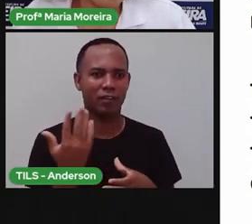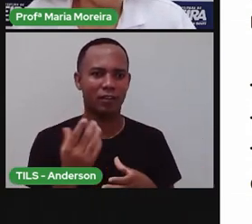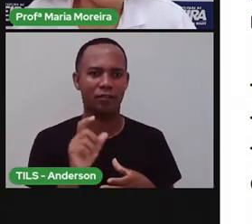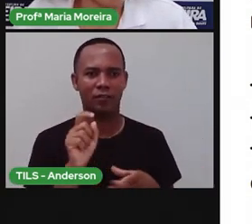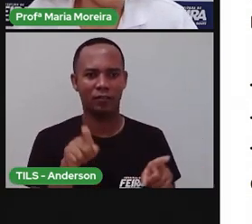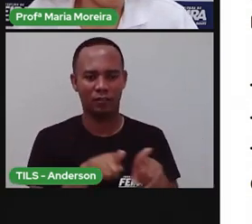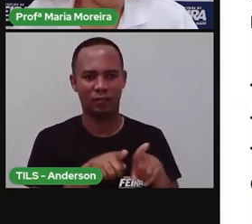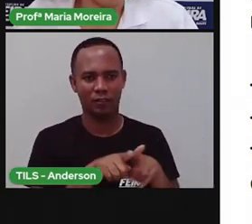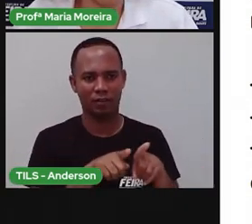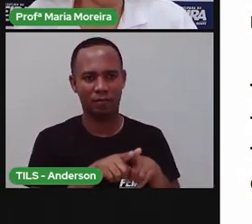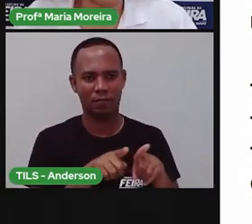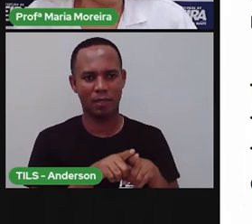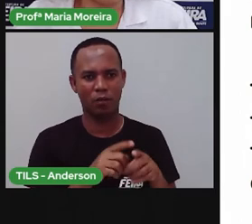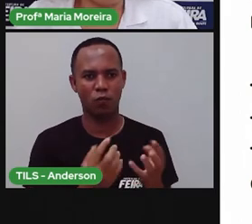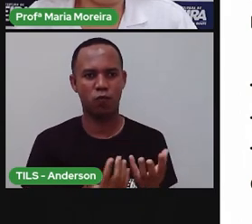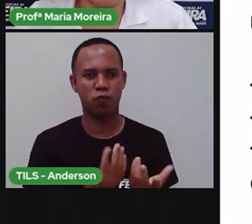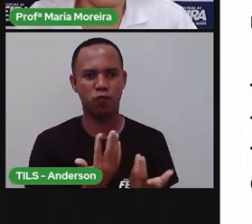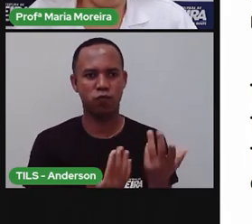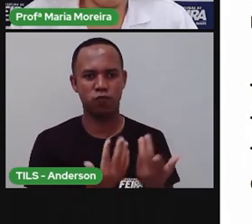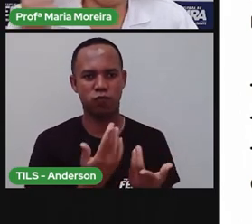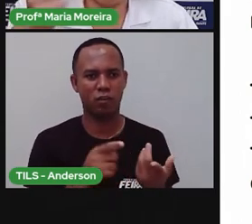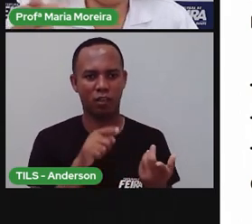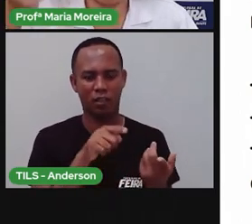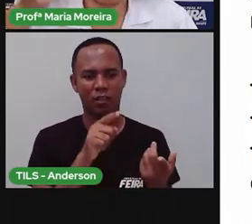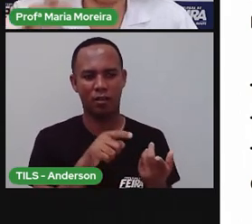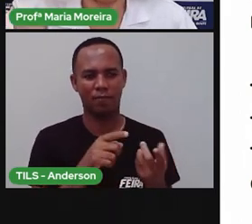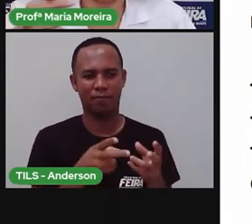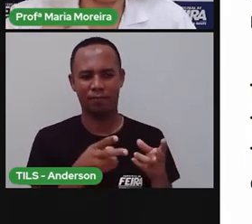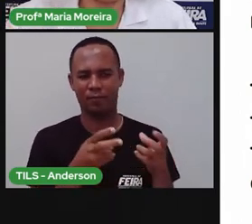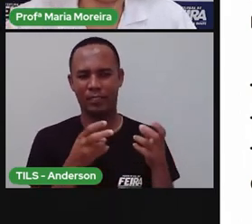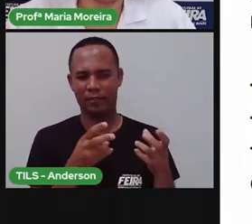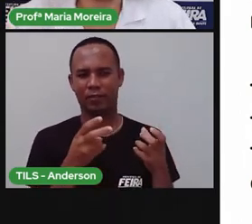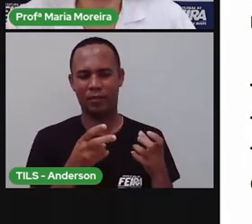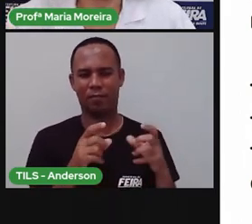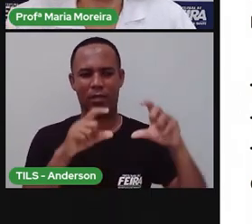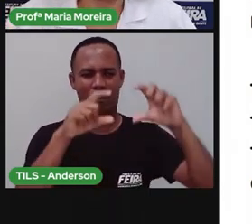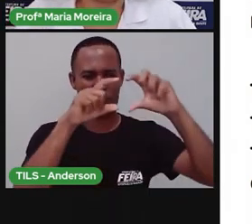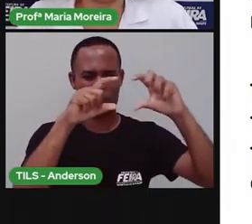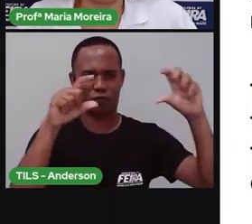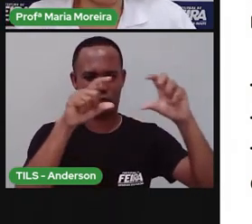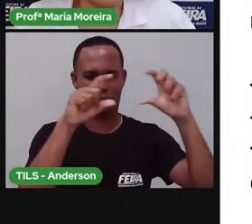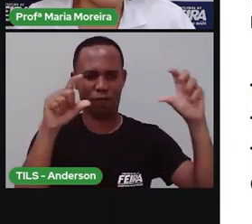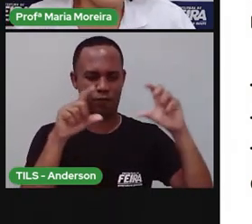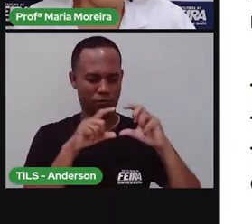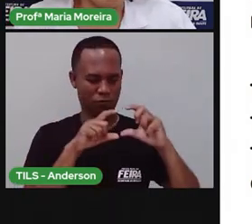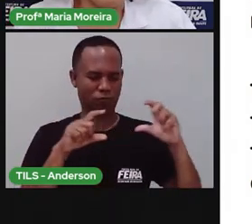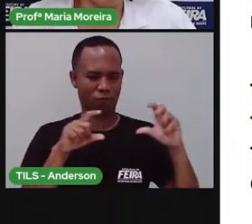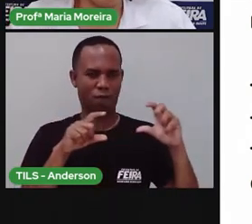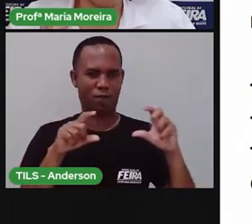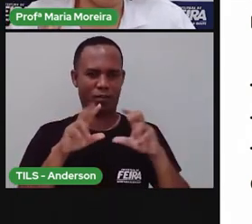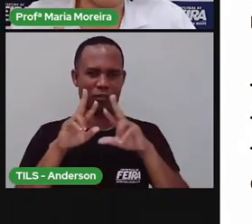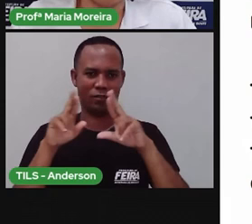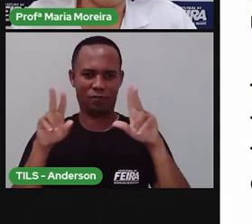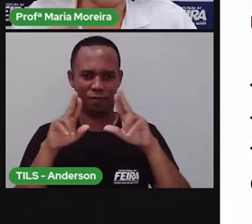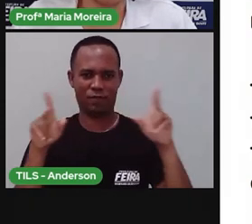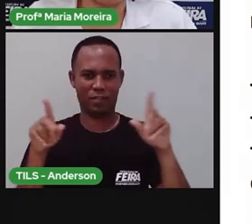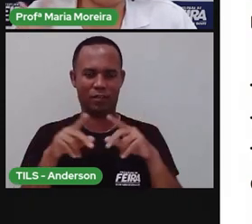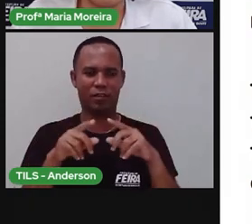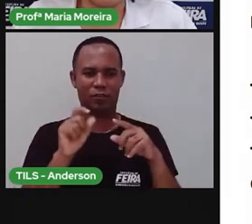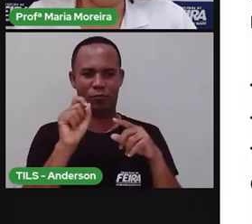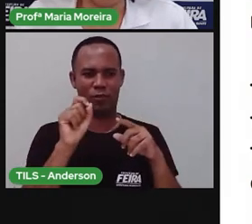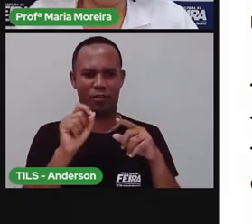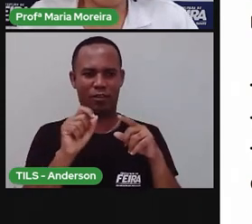Fornalha vai rimar com navalha. Perceba que ele pula aí uma estrofe para poder fazer essa rima. Isso também é uma